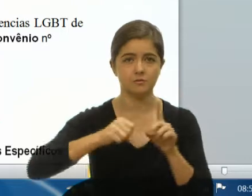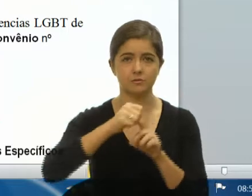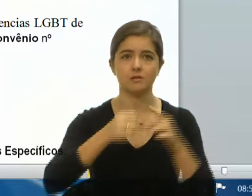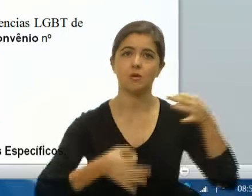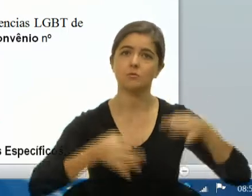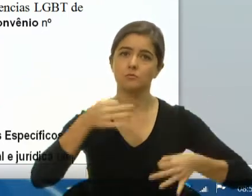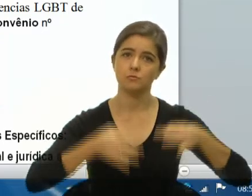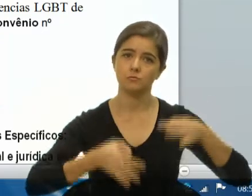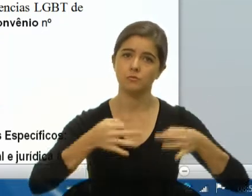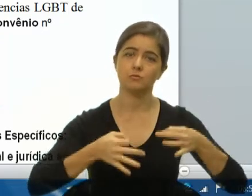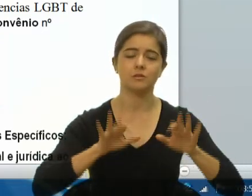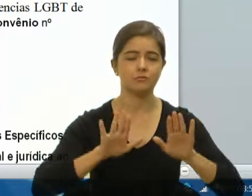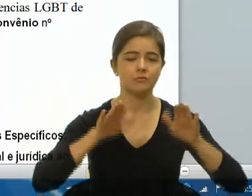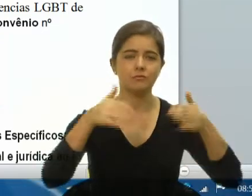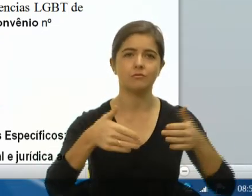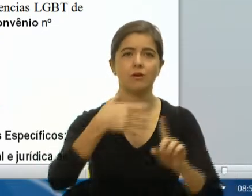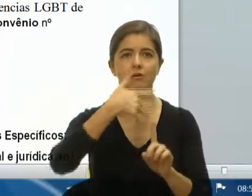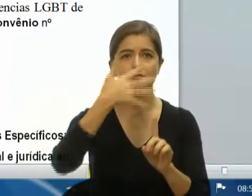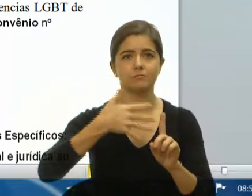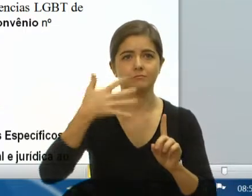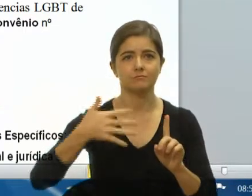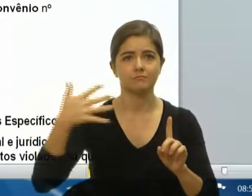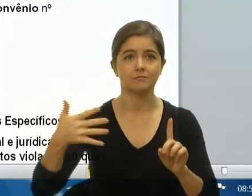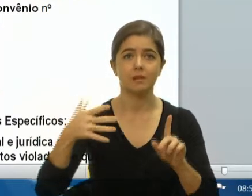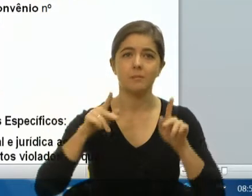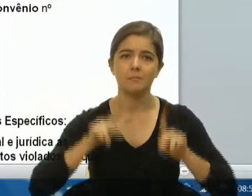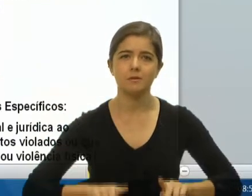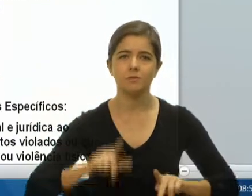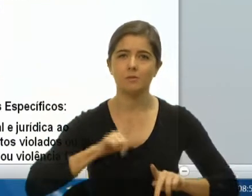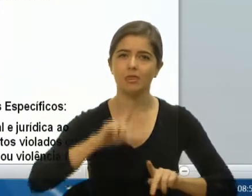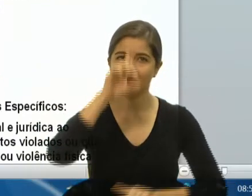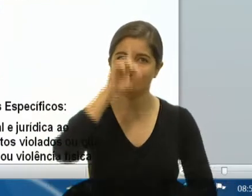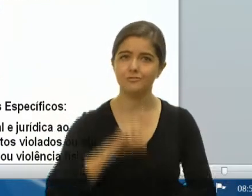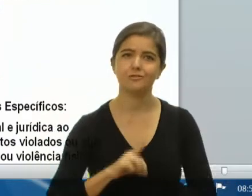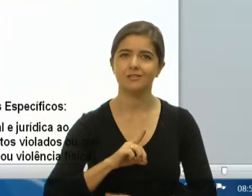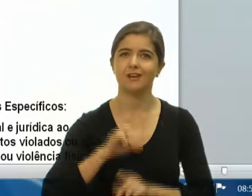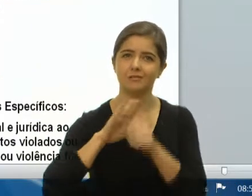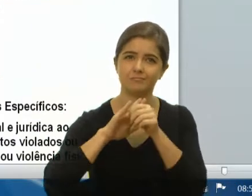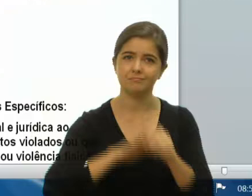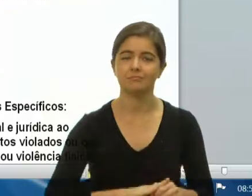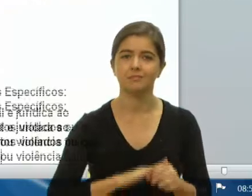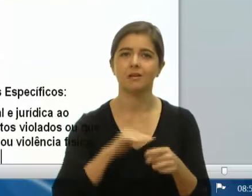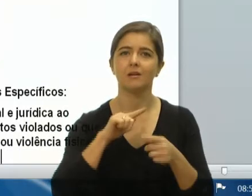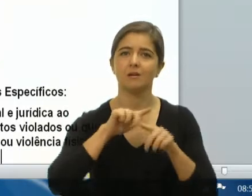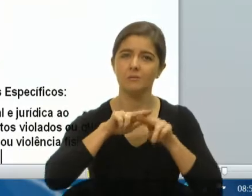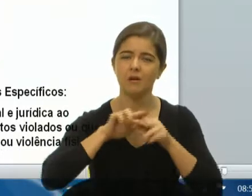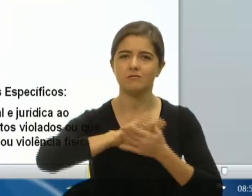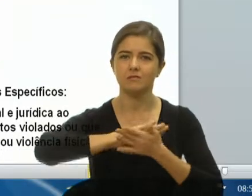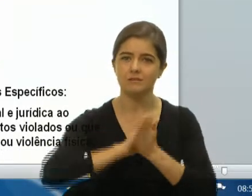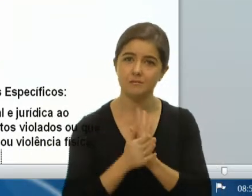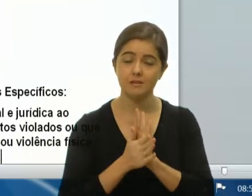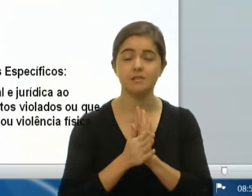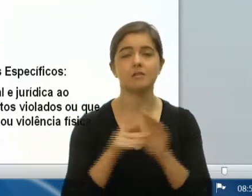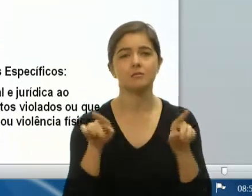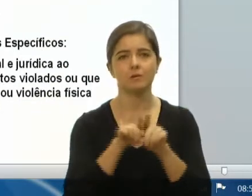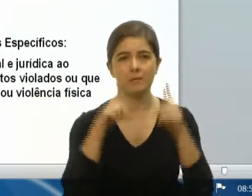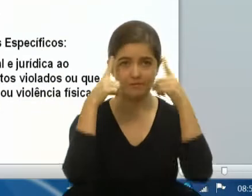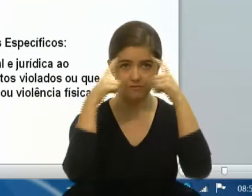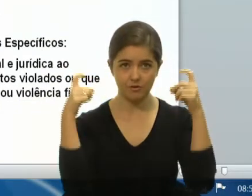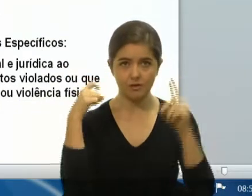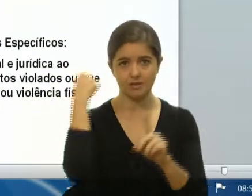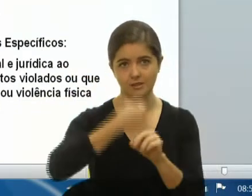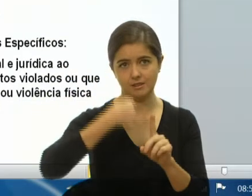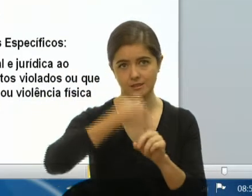segmento LGBT e também dos seus direitos violados que tenham sido vítima de atos de discriminação ou violência física. O